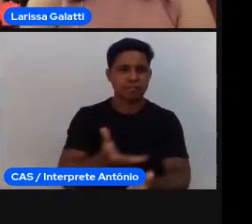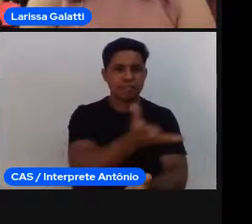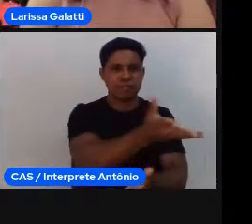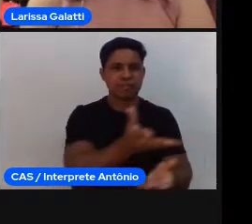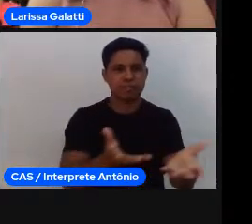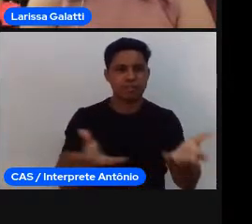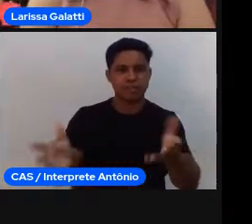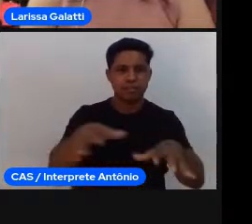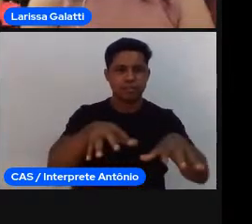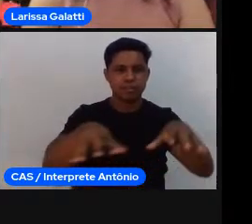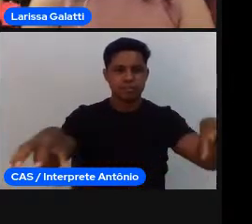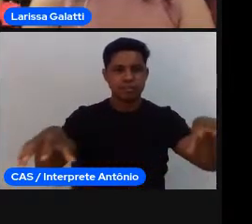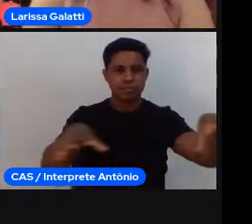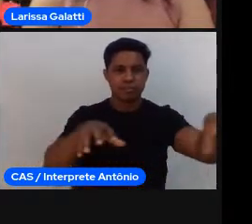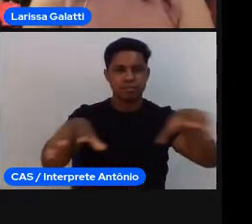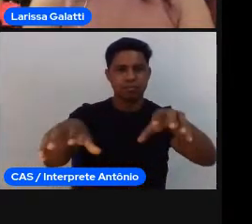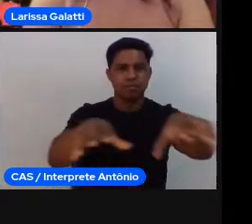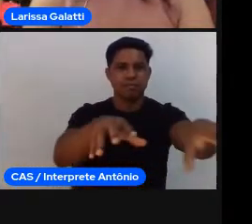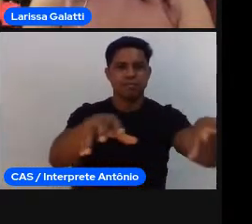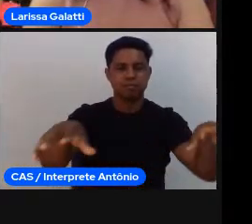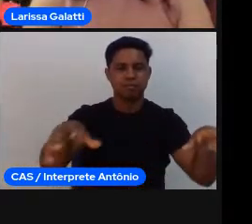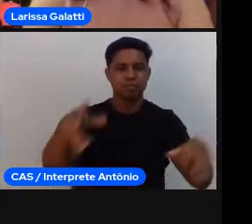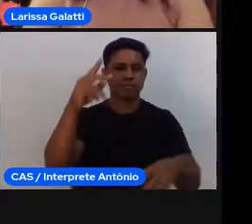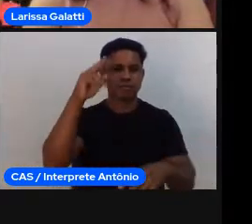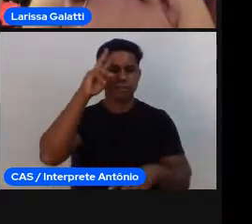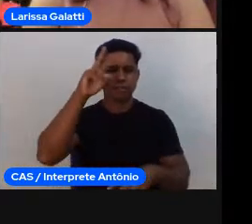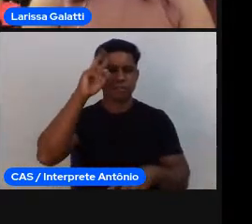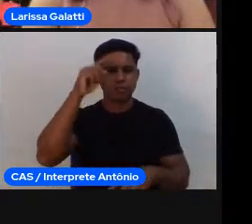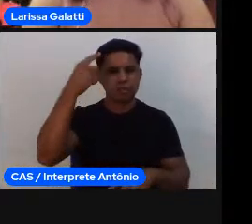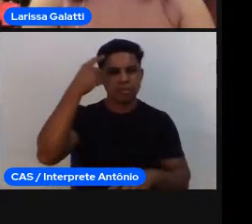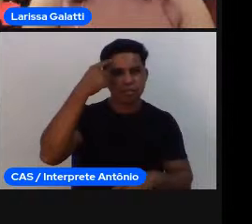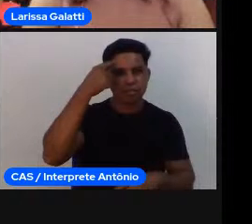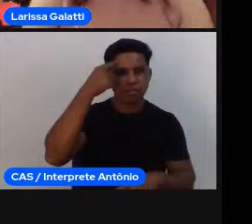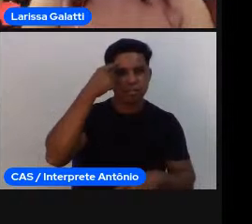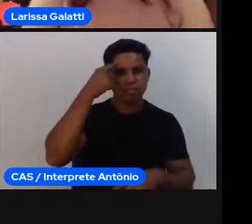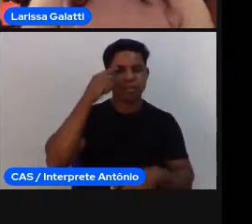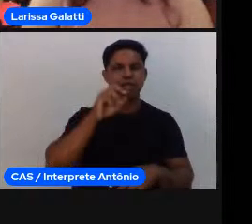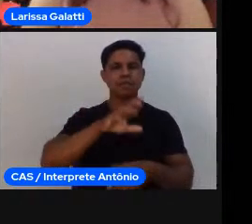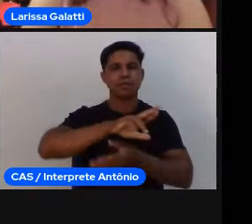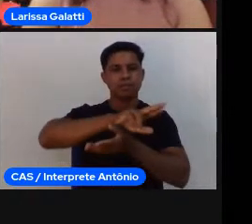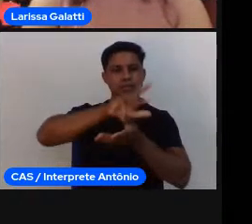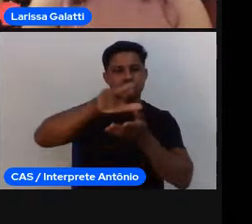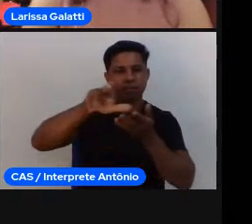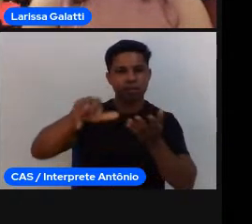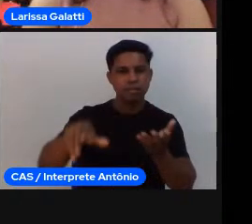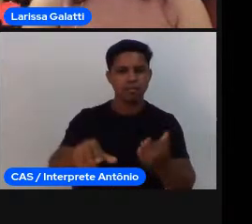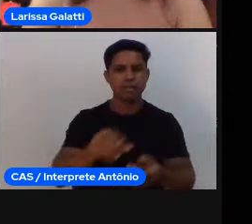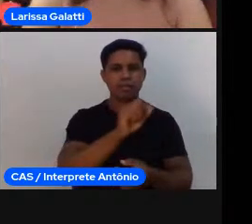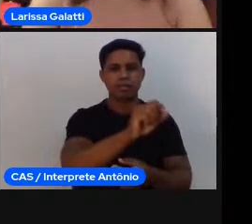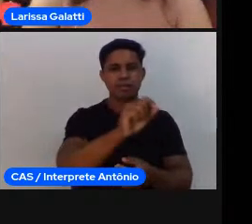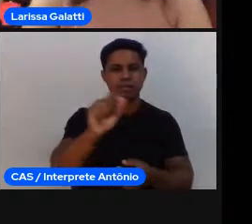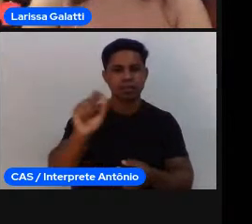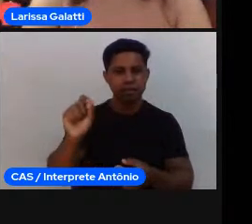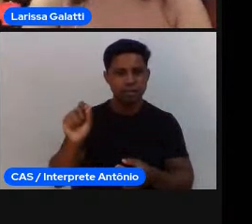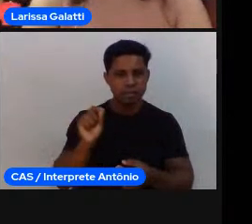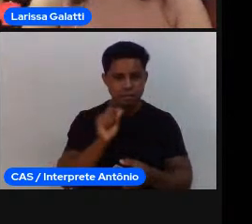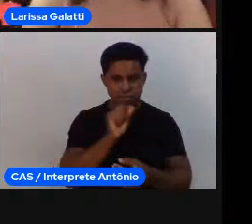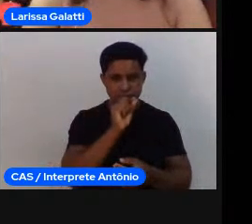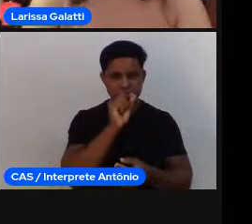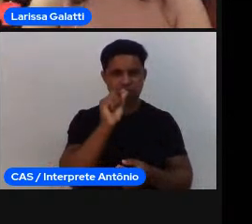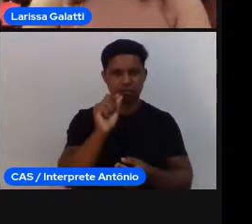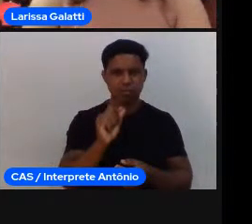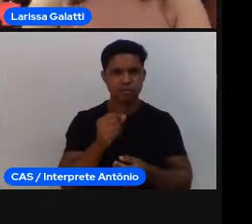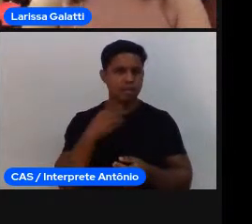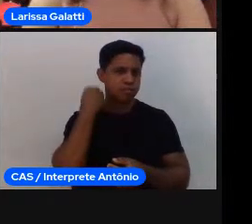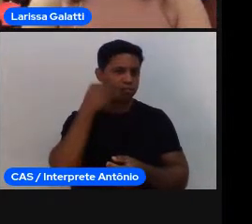né principalmente a partir do referencial tático técnico mas poxa ficamos aqui a tarde inteira falando que a experiência esportiva